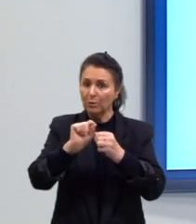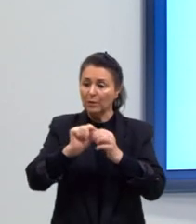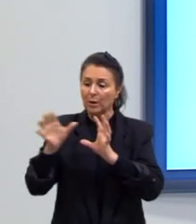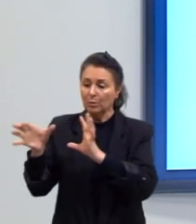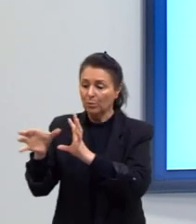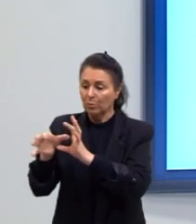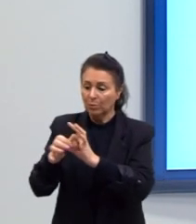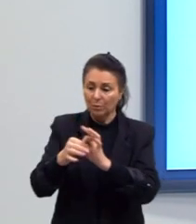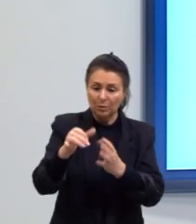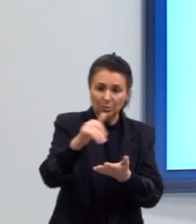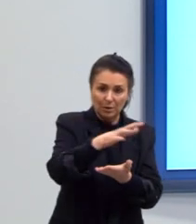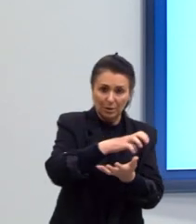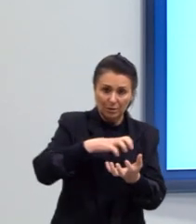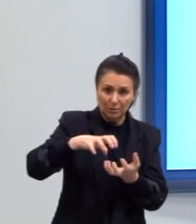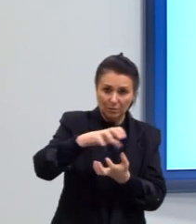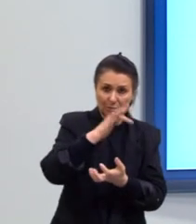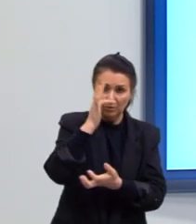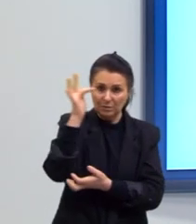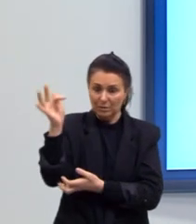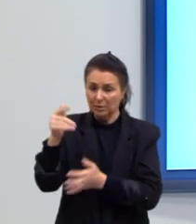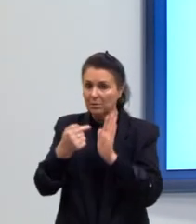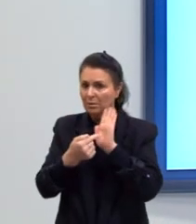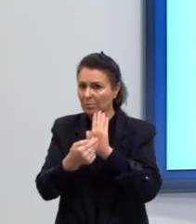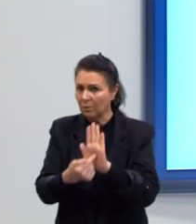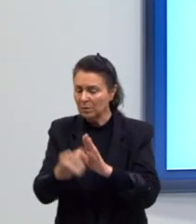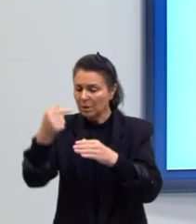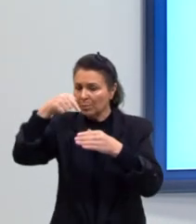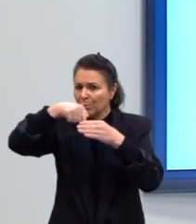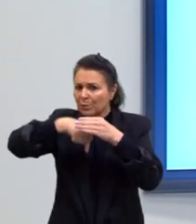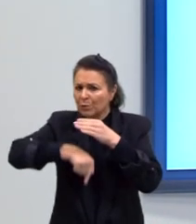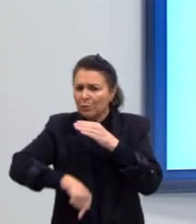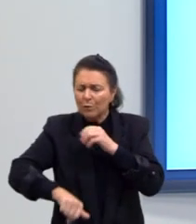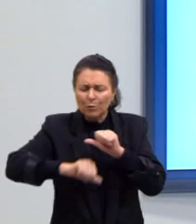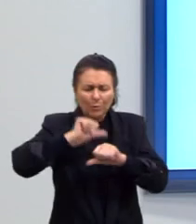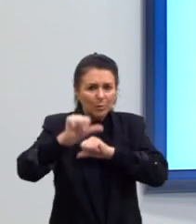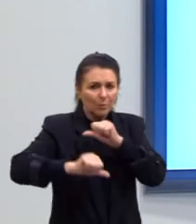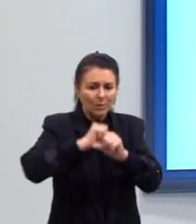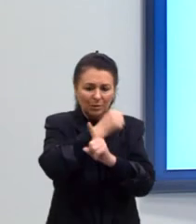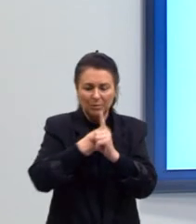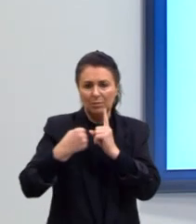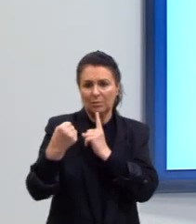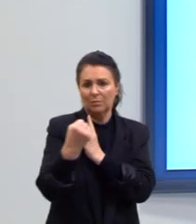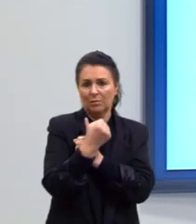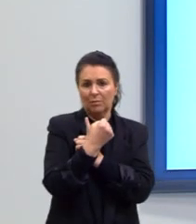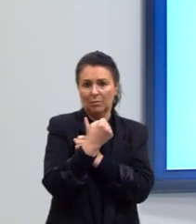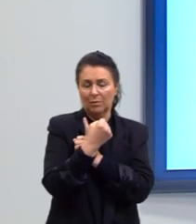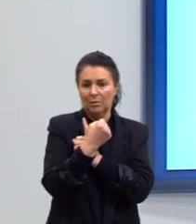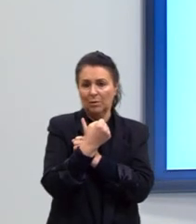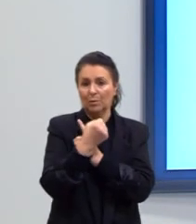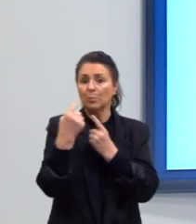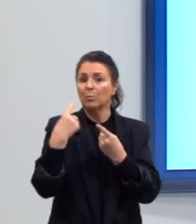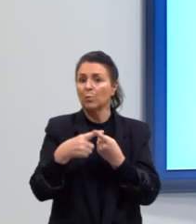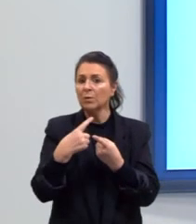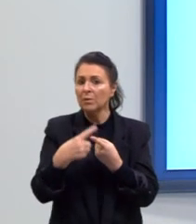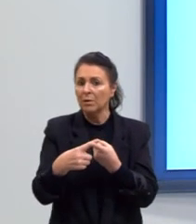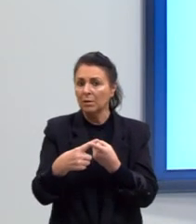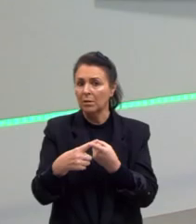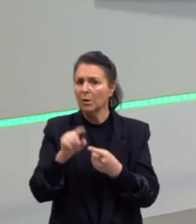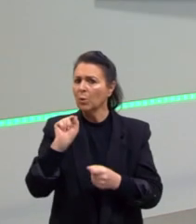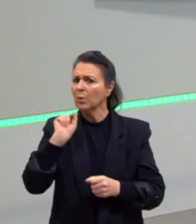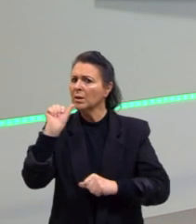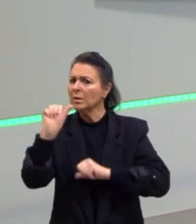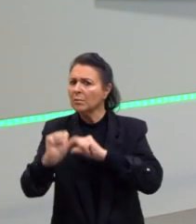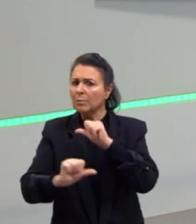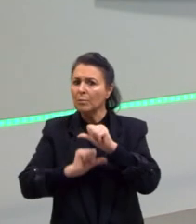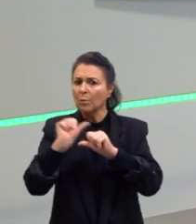Revolução Francesa, reflete uma profunda mudança social ao estabelecer a... O que muda aí?